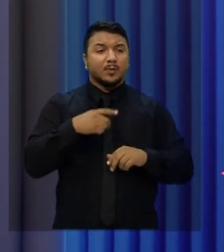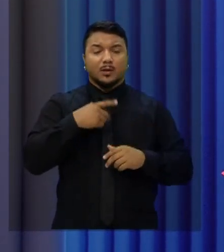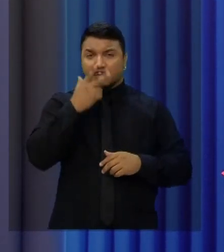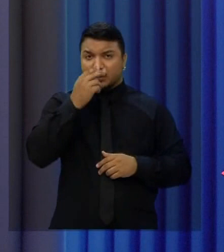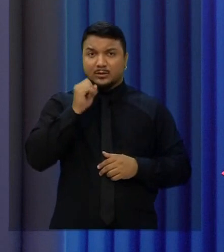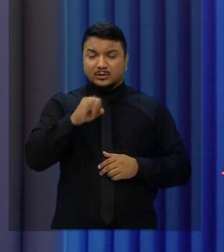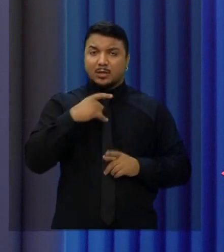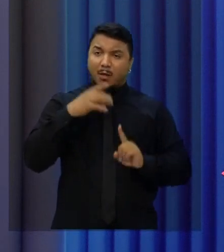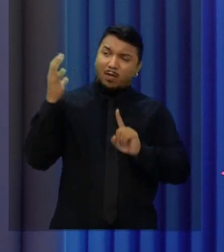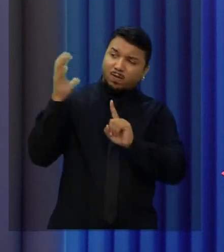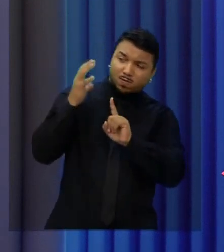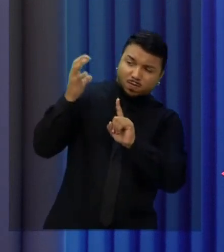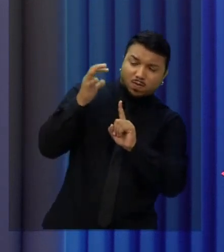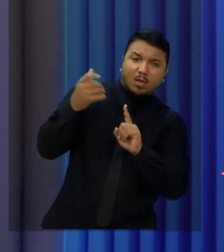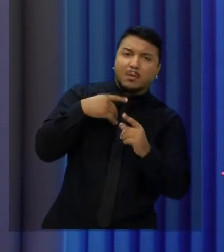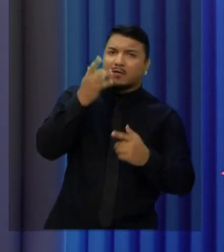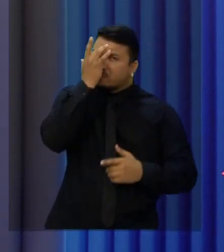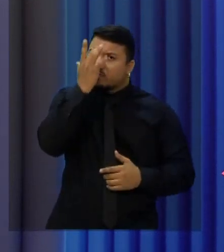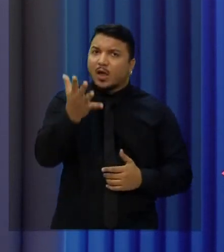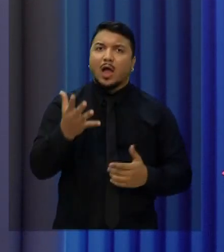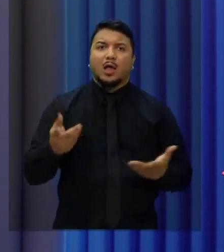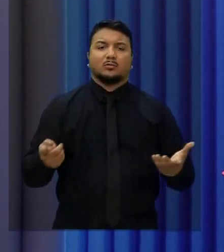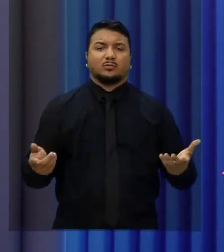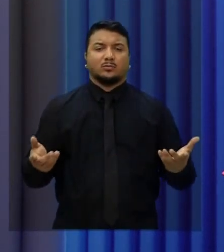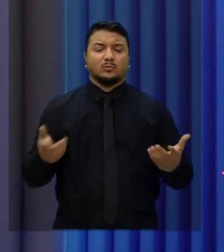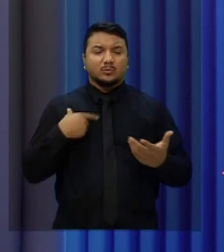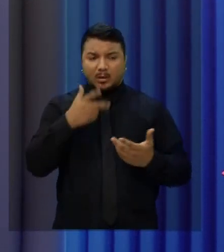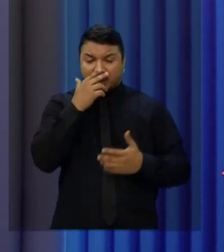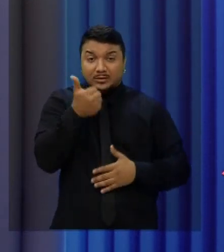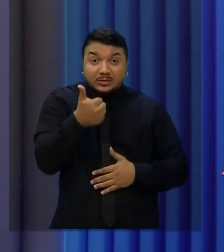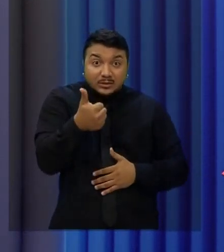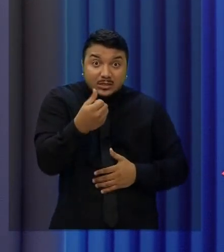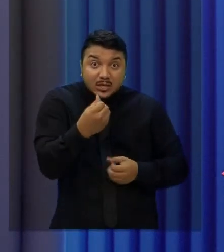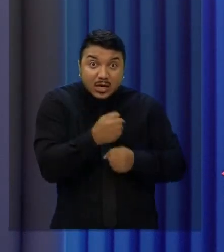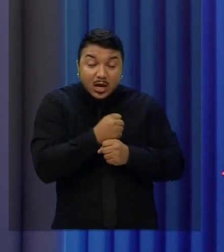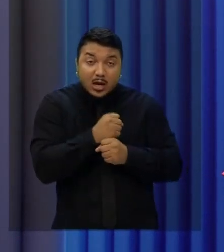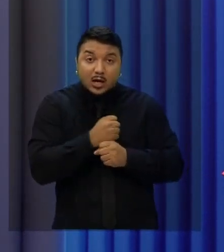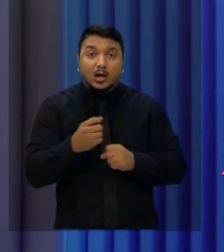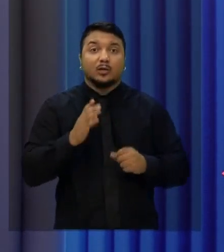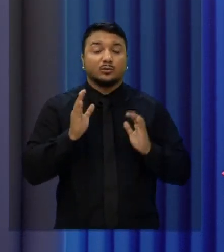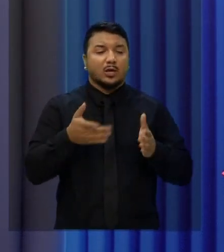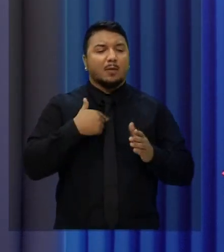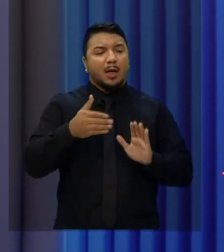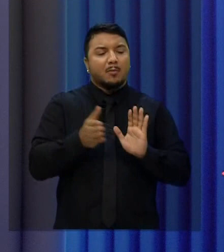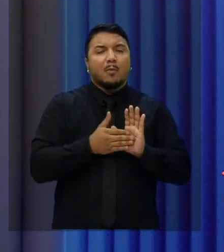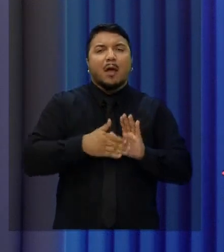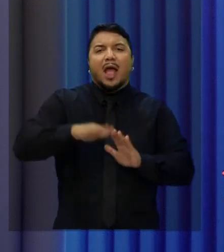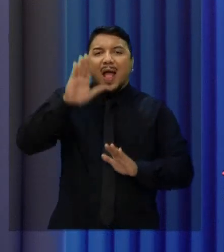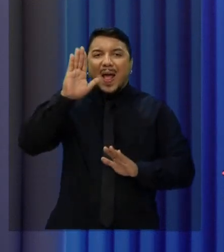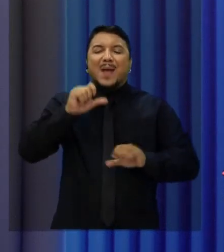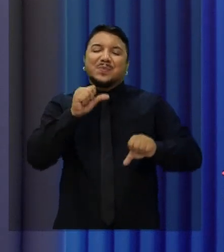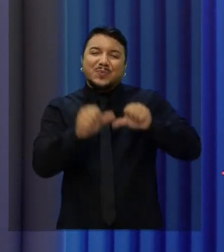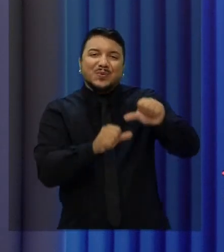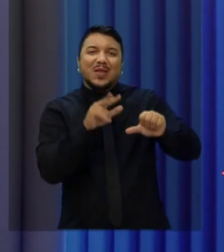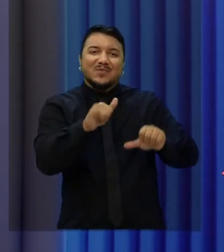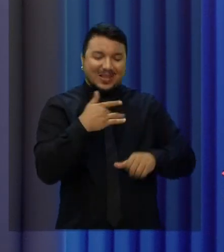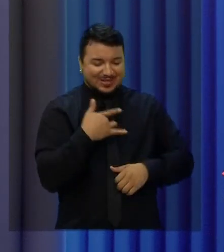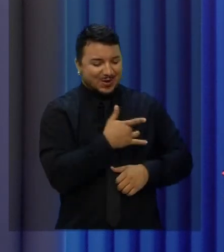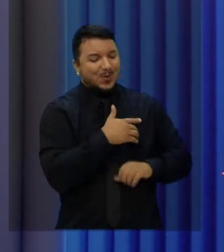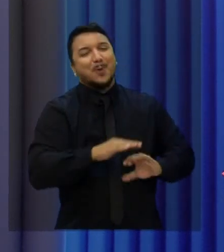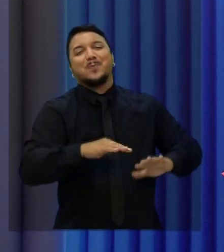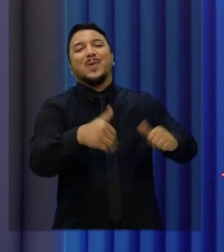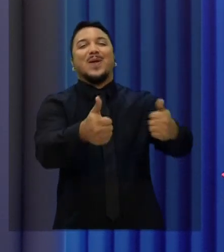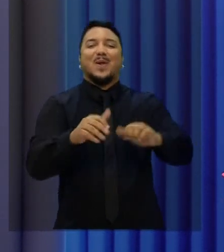candidato orientado por marqueteiro, é muito fácil. Eles estão há 16 anos no poder prometendo que vão melhorar a nossa saúde pública.